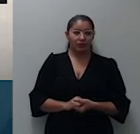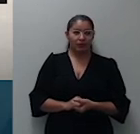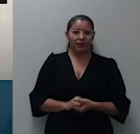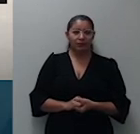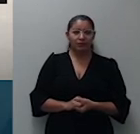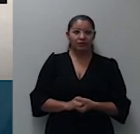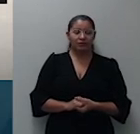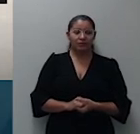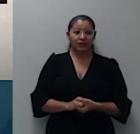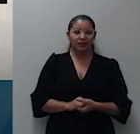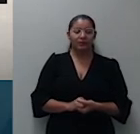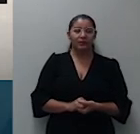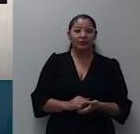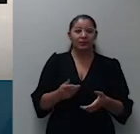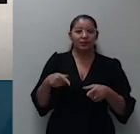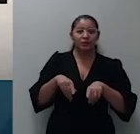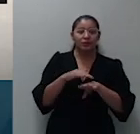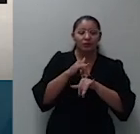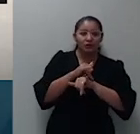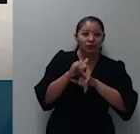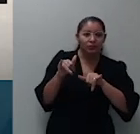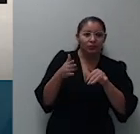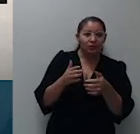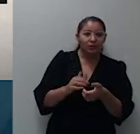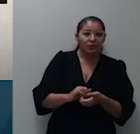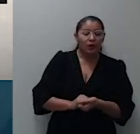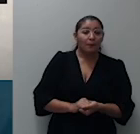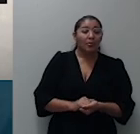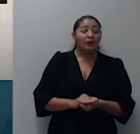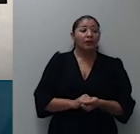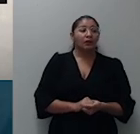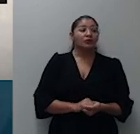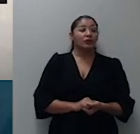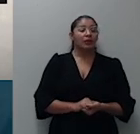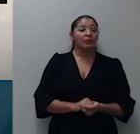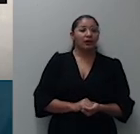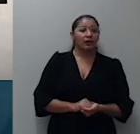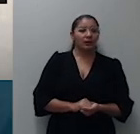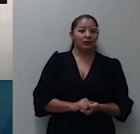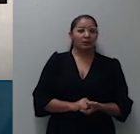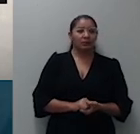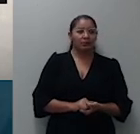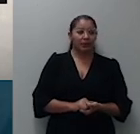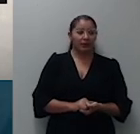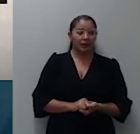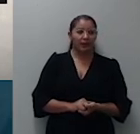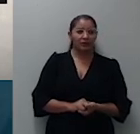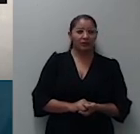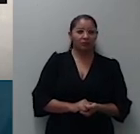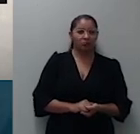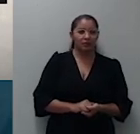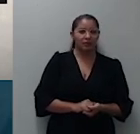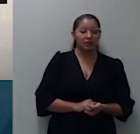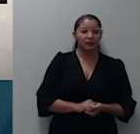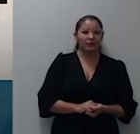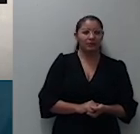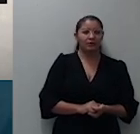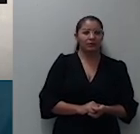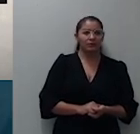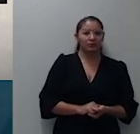os ministros Luiz Felipe Salomão e Maria Isabel Galotti por maioria